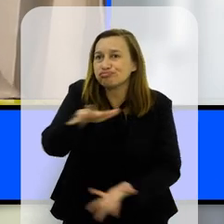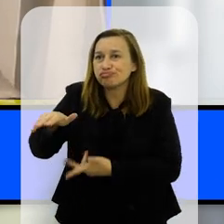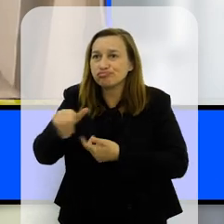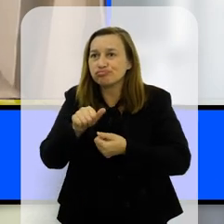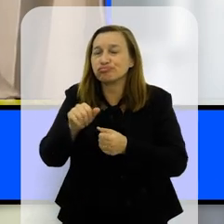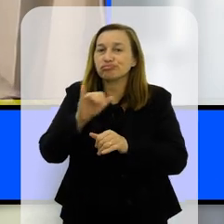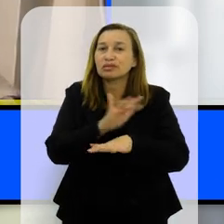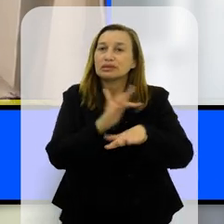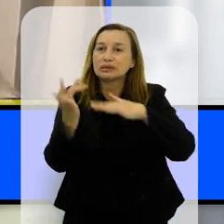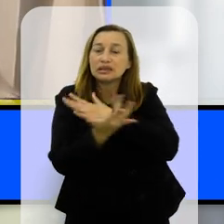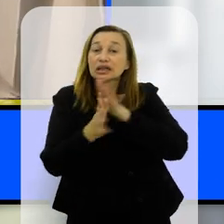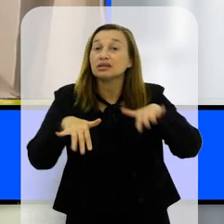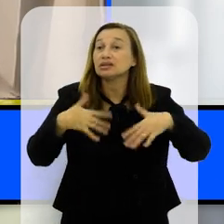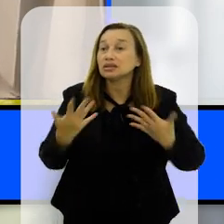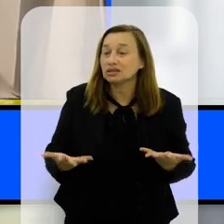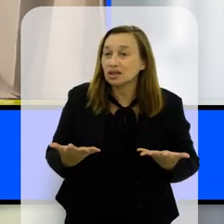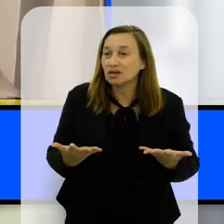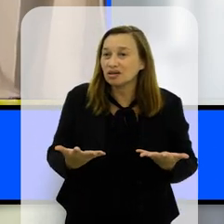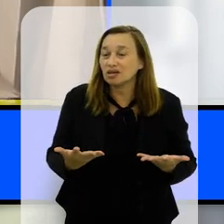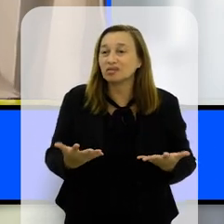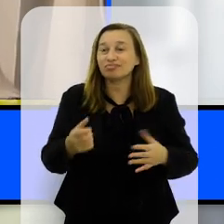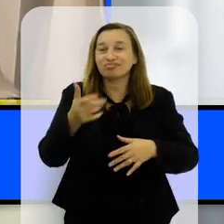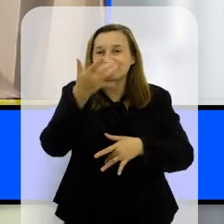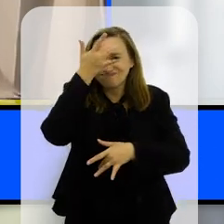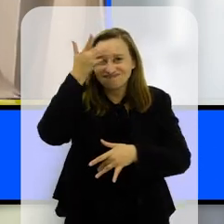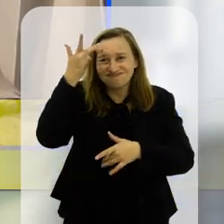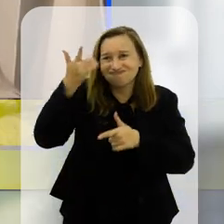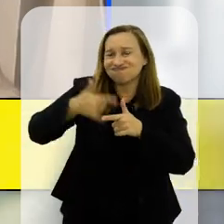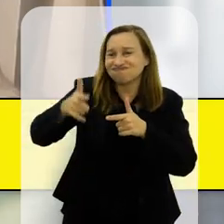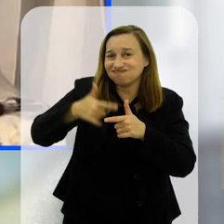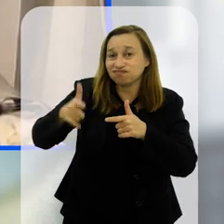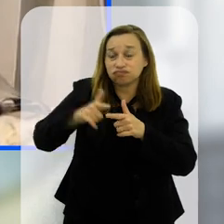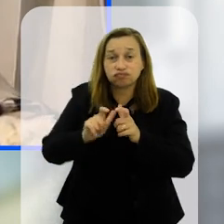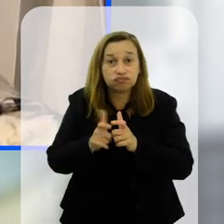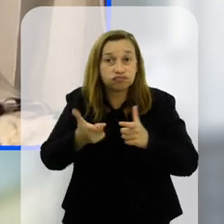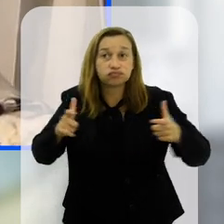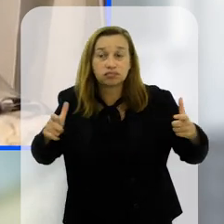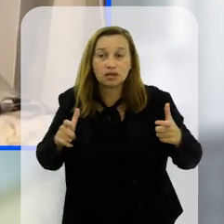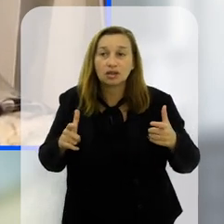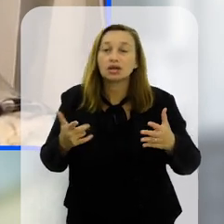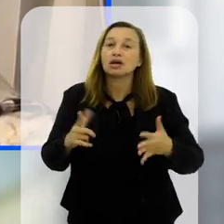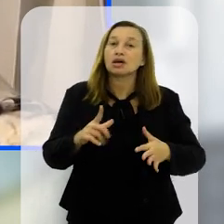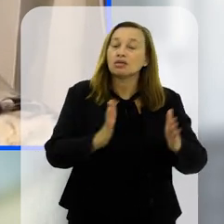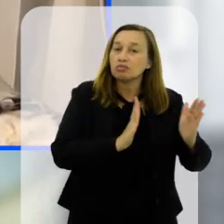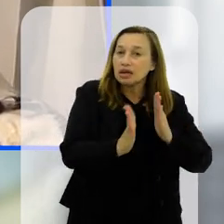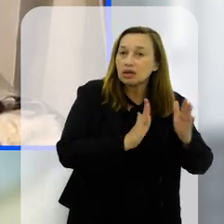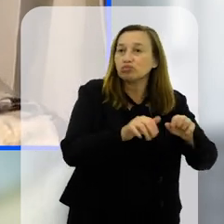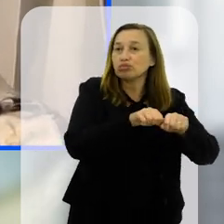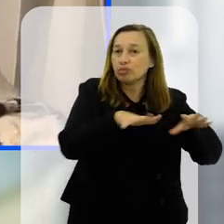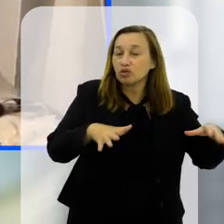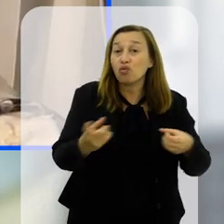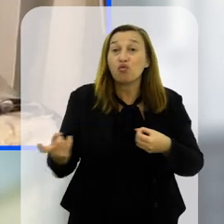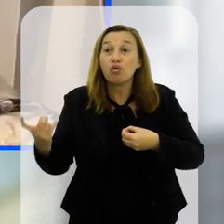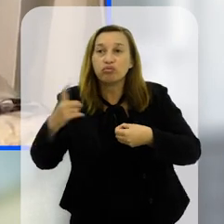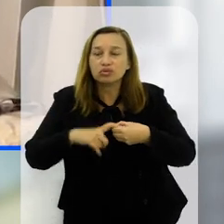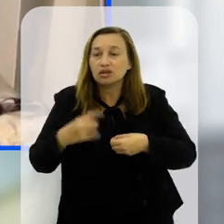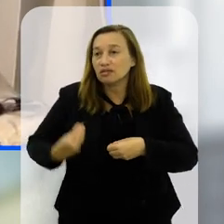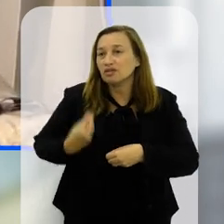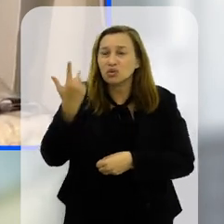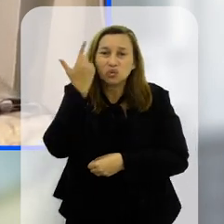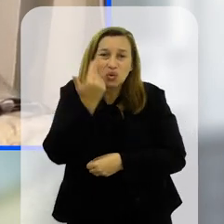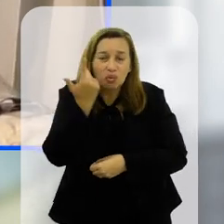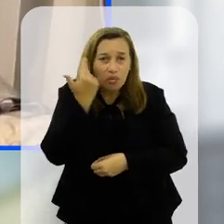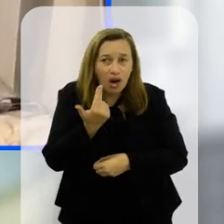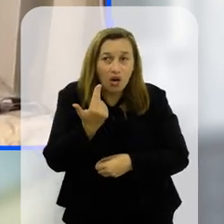muito complexa né a era das redes sociais então as demandas de saúde mental são muito altas né passamos por uma pandemia